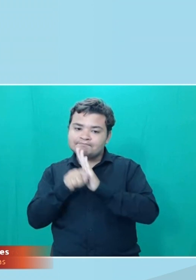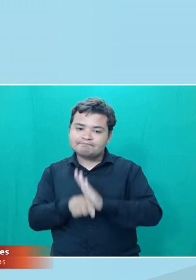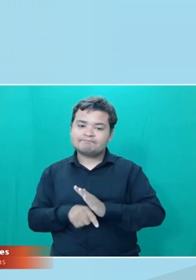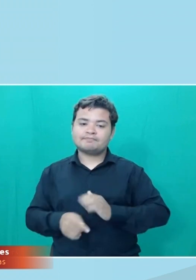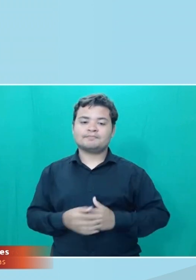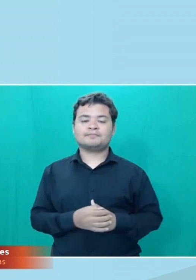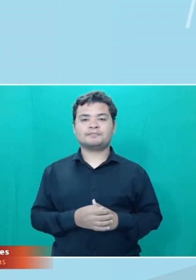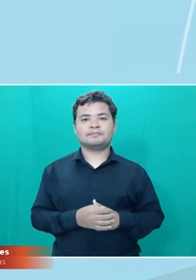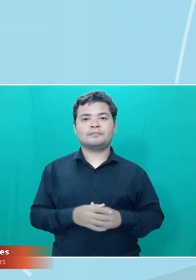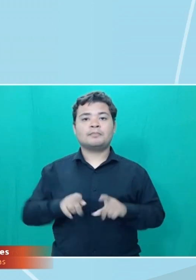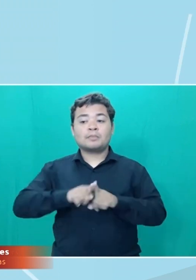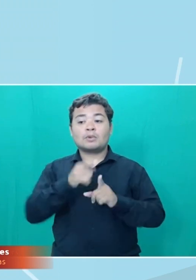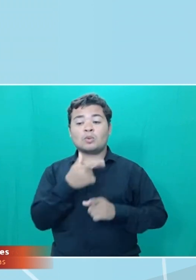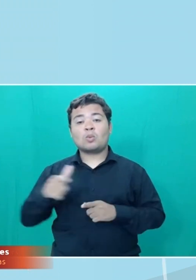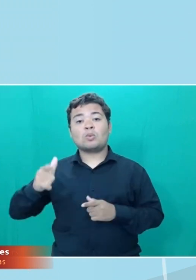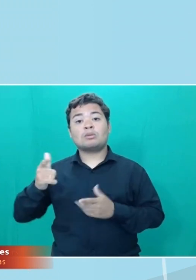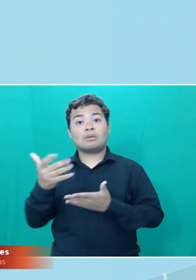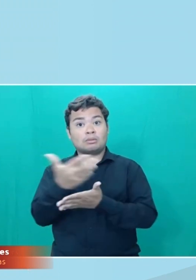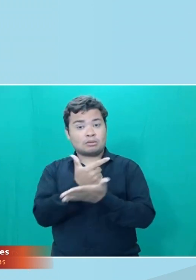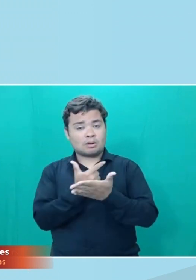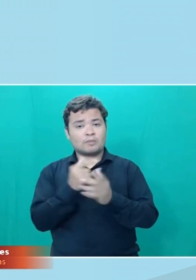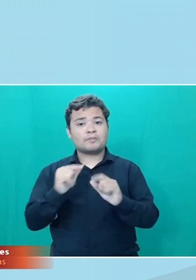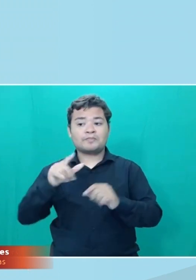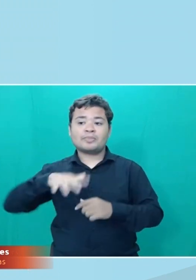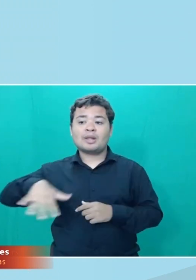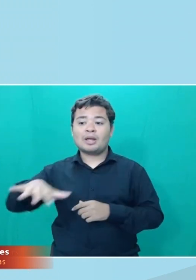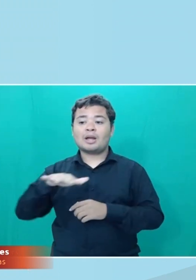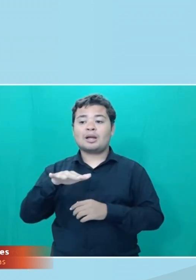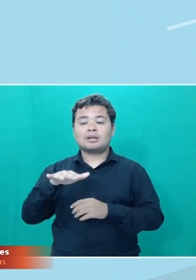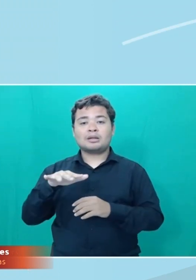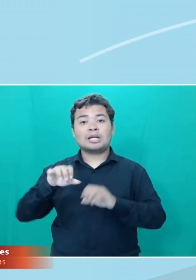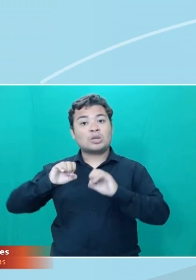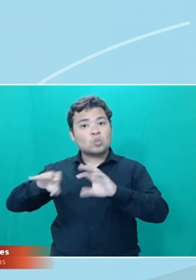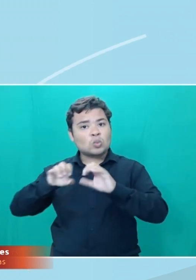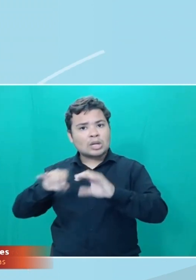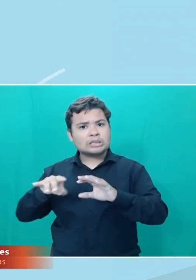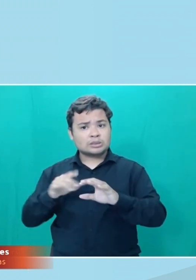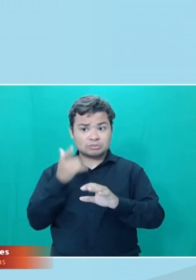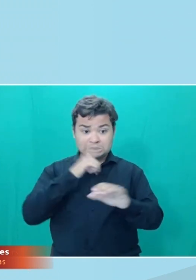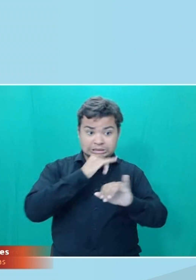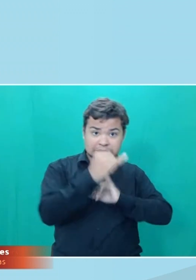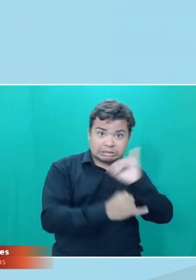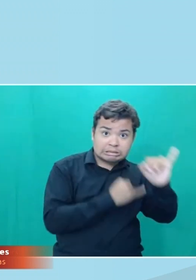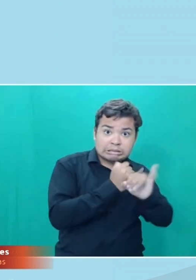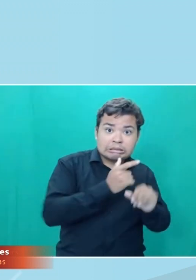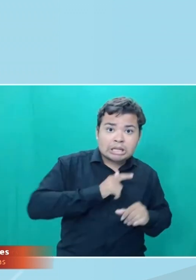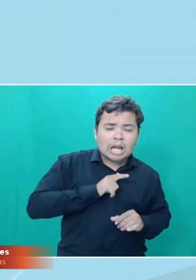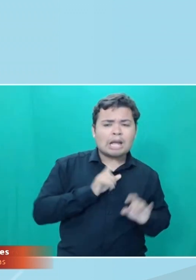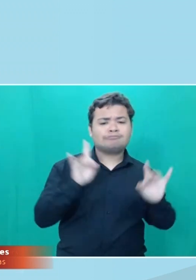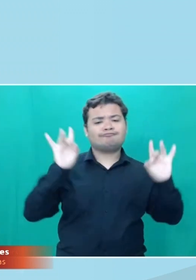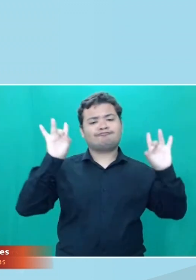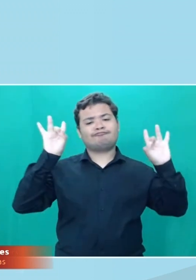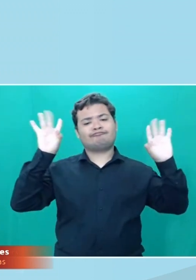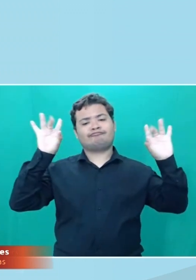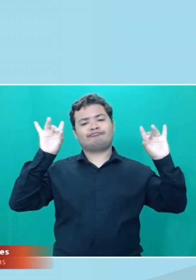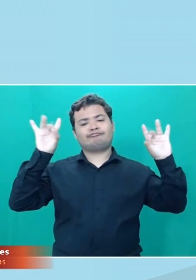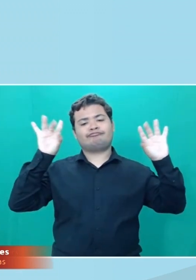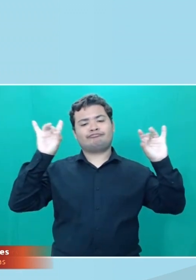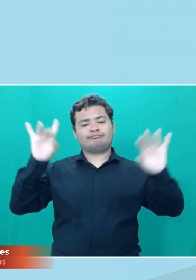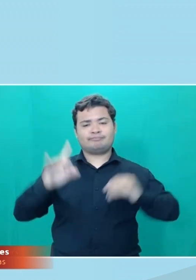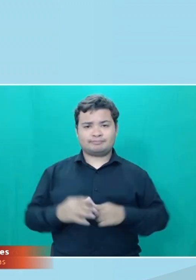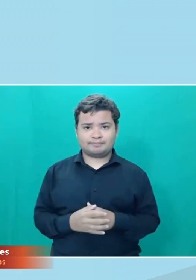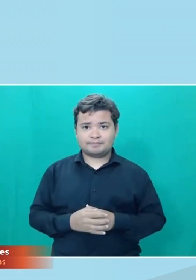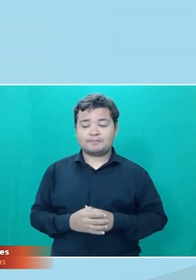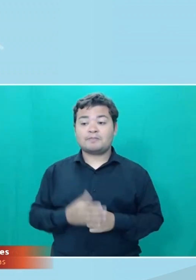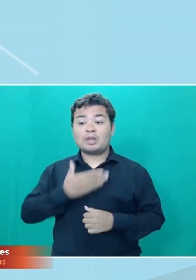preocupante, na educação, a internet é um privilégio ainda maior. Para cada aluno da rede pública de ensino